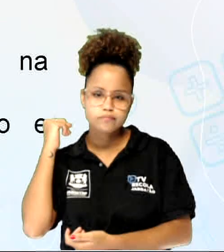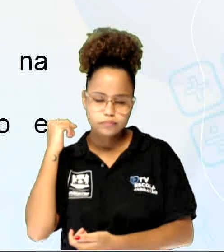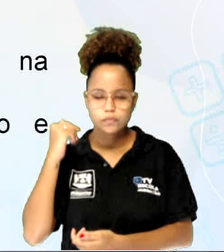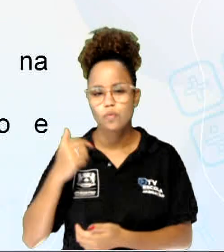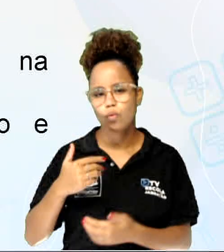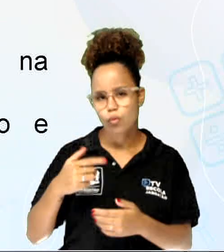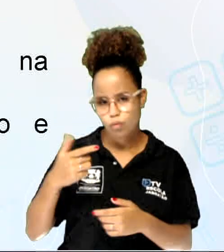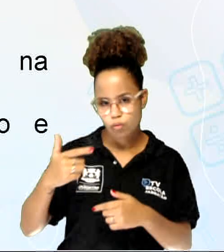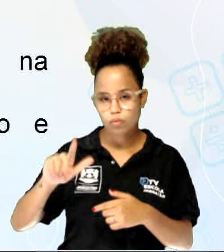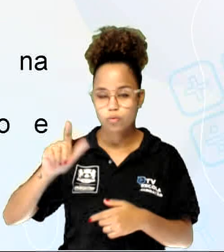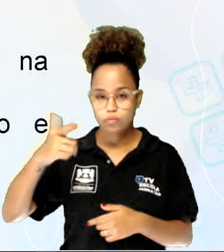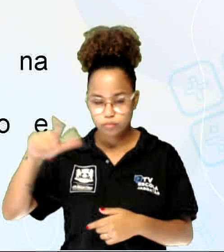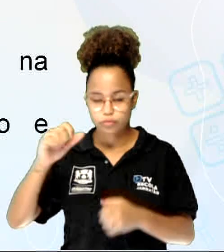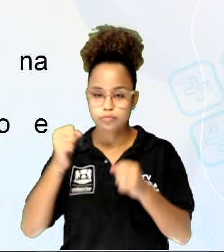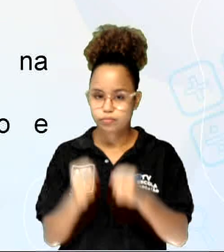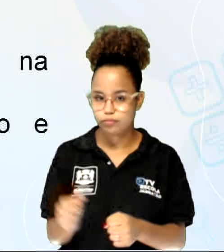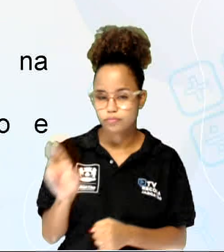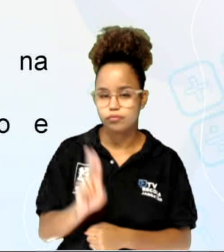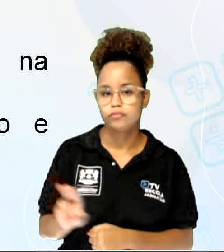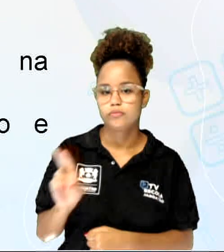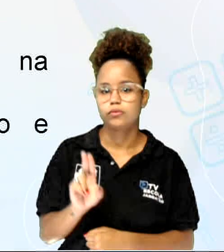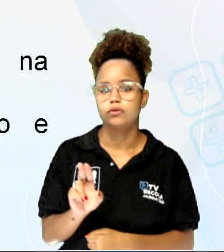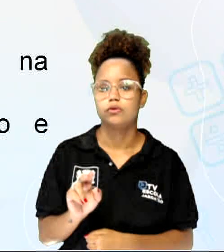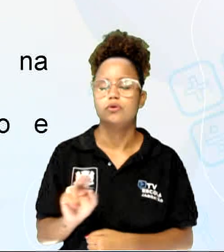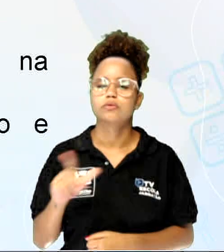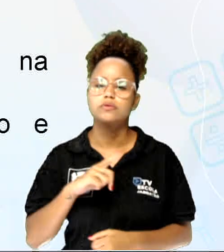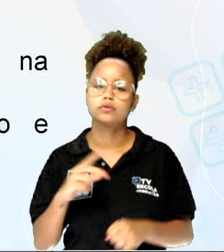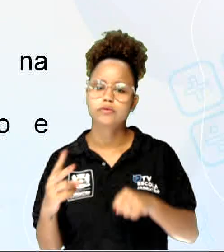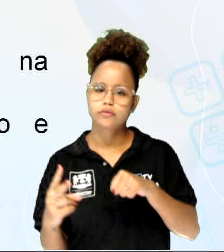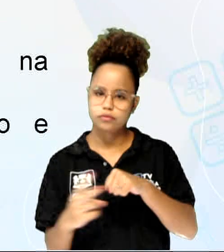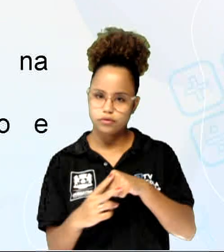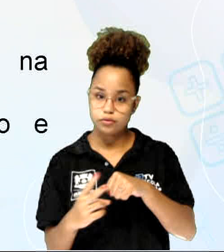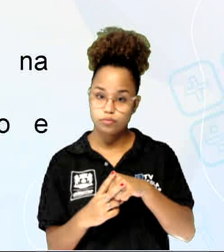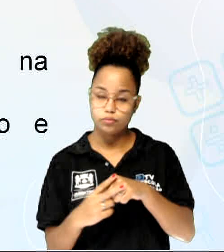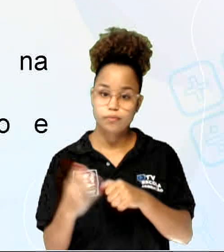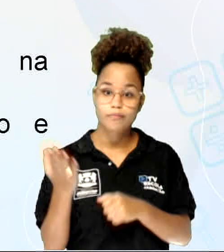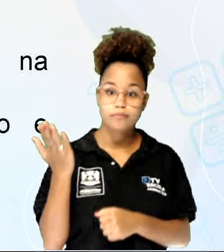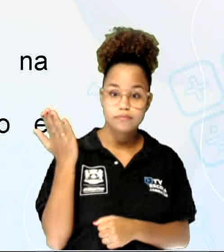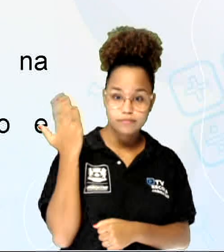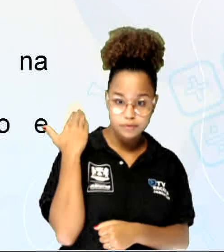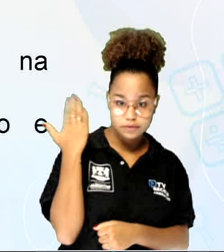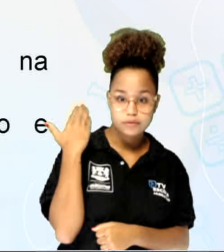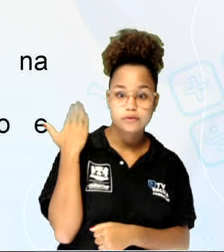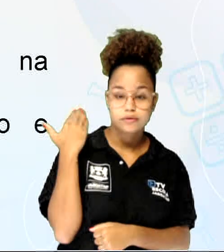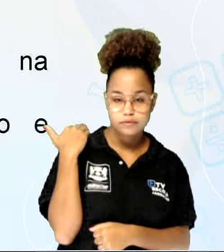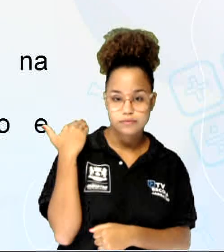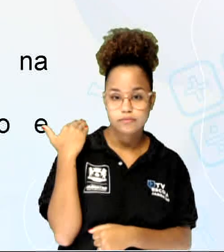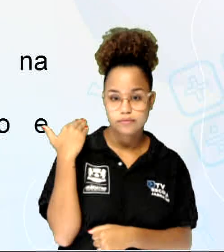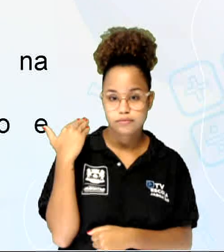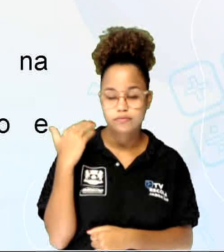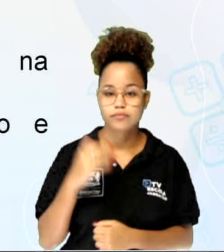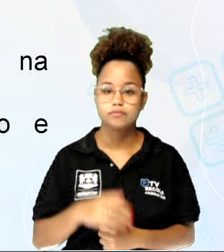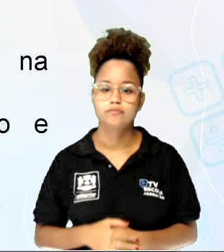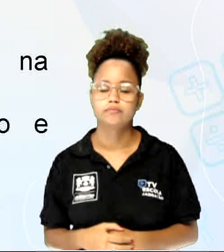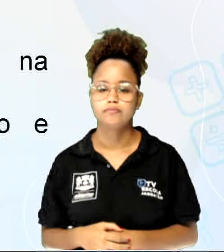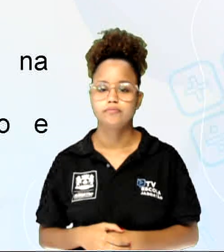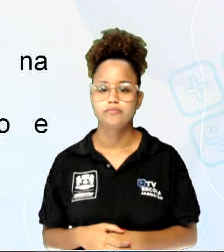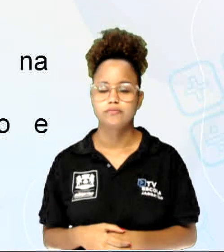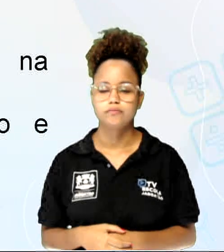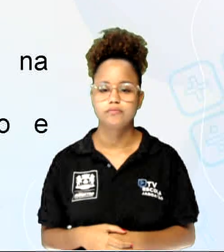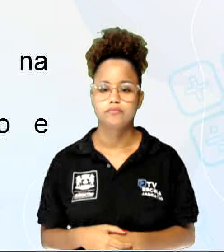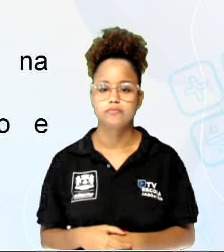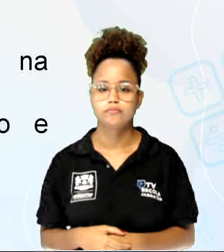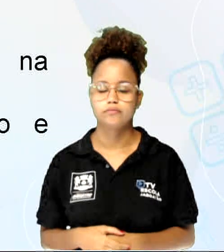que podemos usar. Predomínio de verbos no pretérito, no passado, né? Principalmente o pretérito perfeito